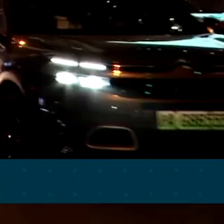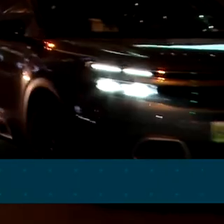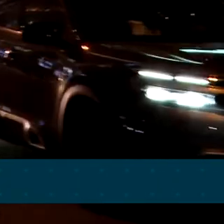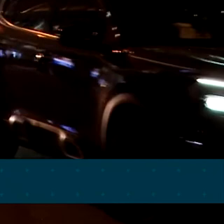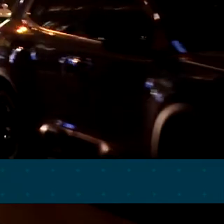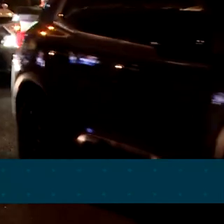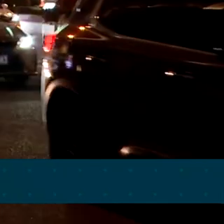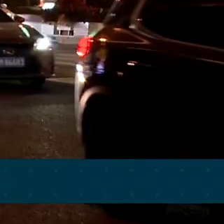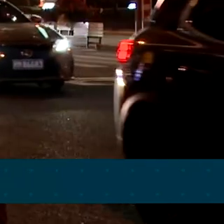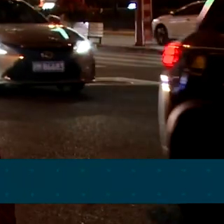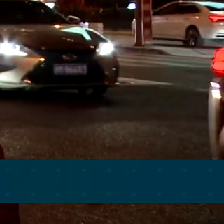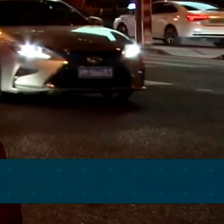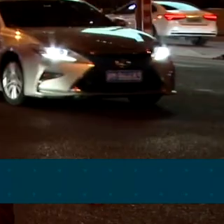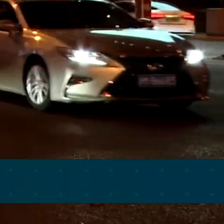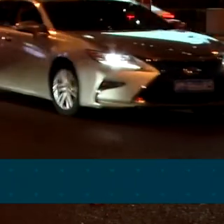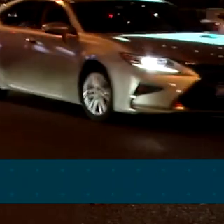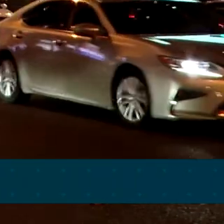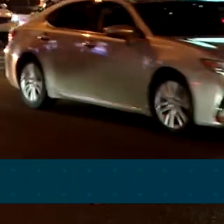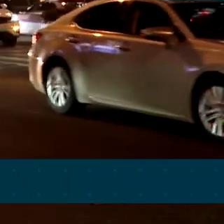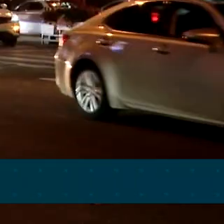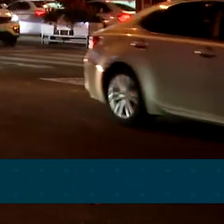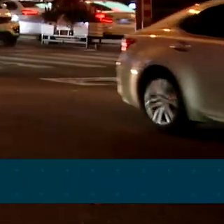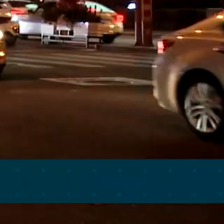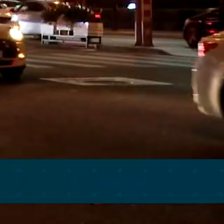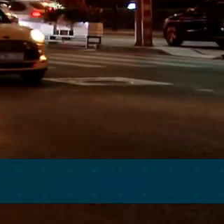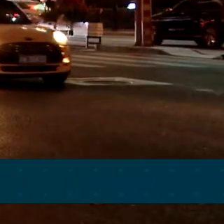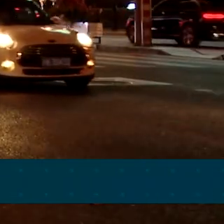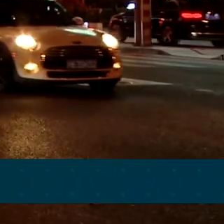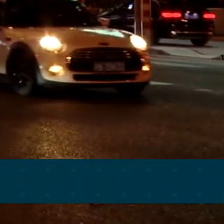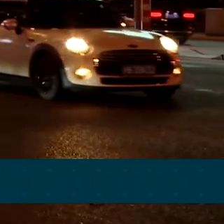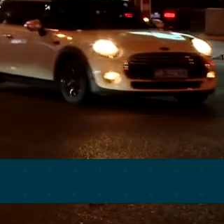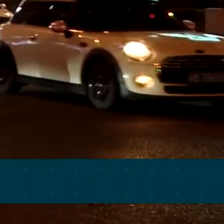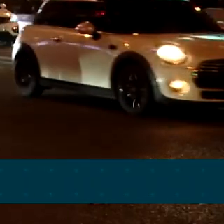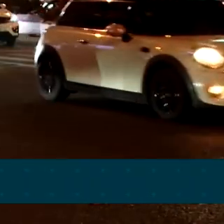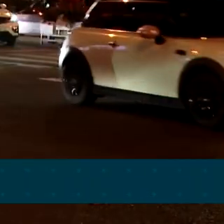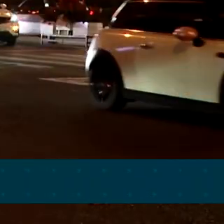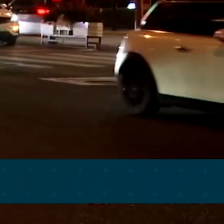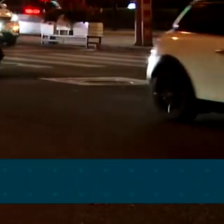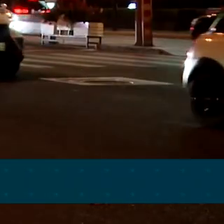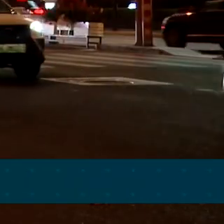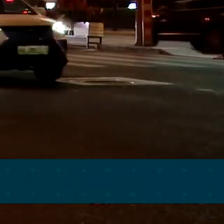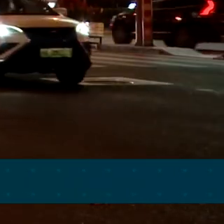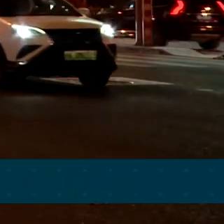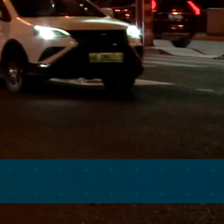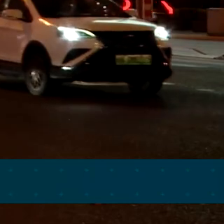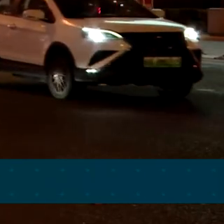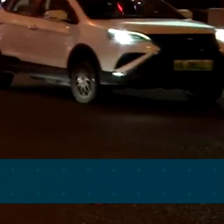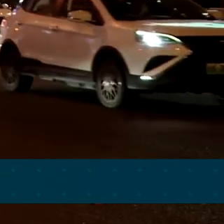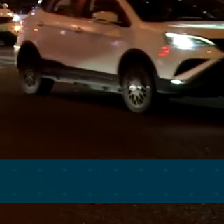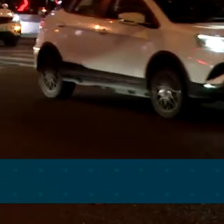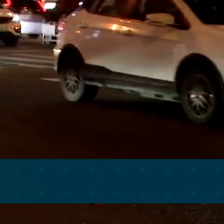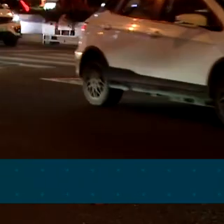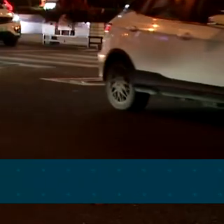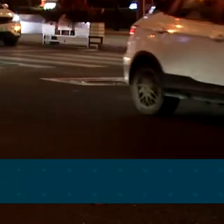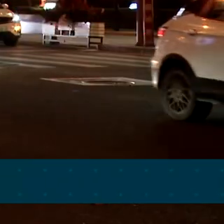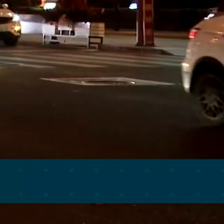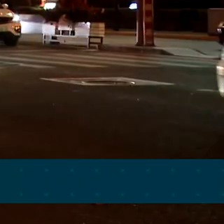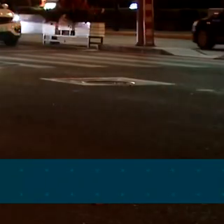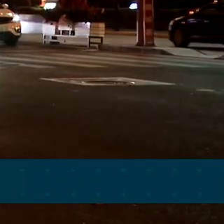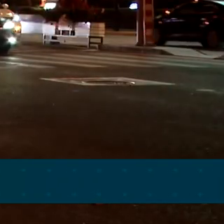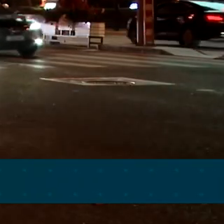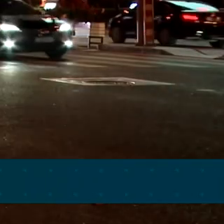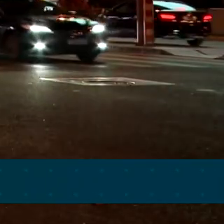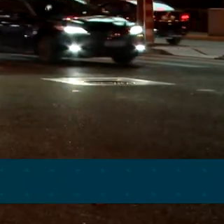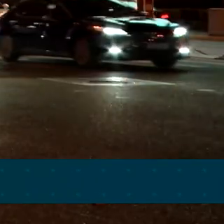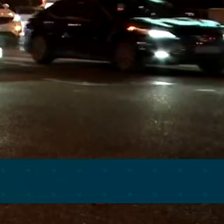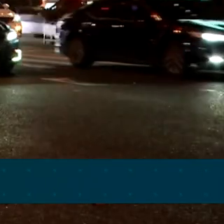A comitiva do presidente Lula conta com oito ministros de Estado, entre eles o ministro da Fazenda, Fernando Haddad, e a ministra do Meio Ambiente,